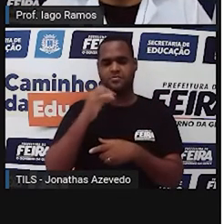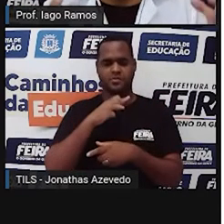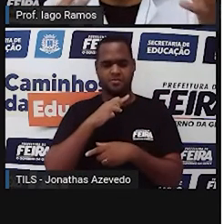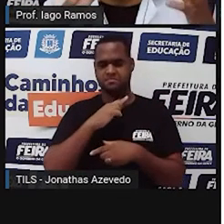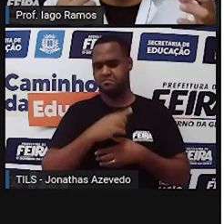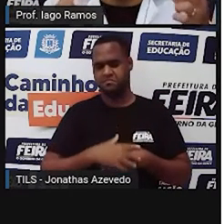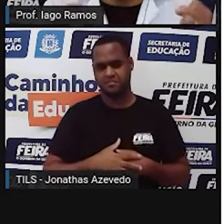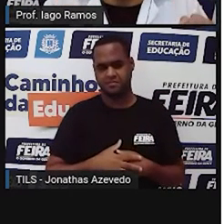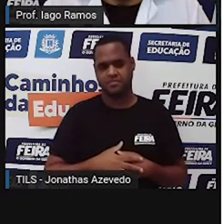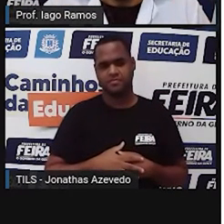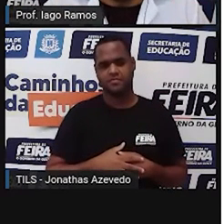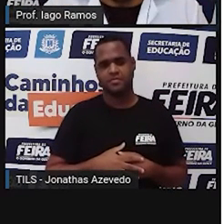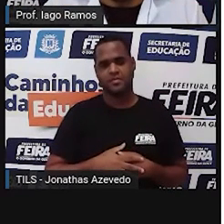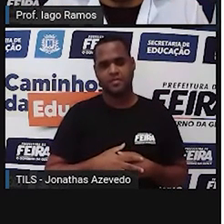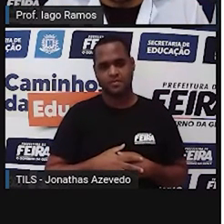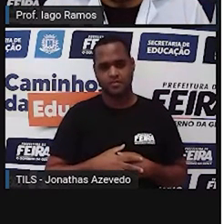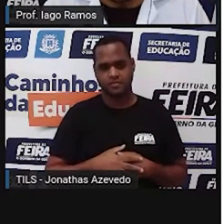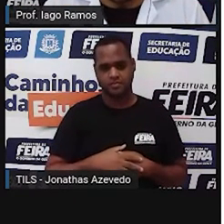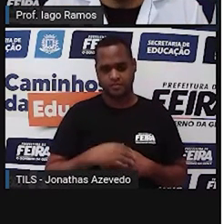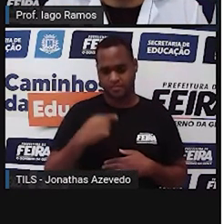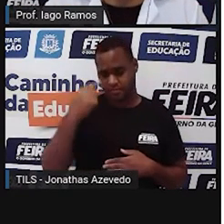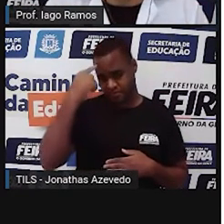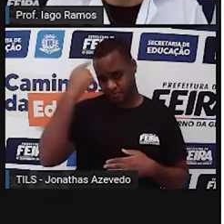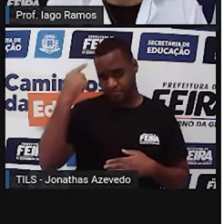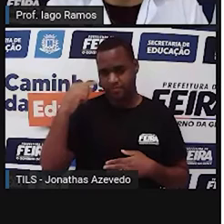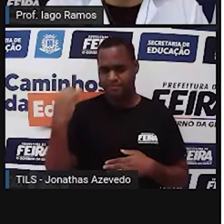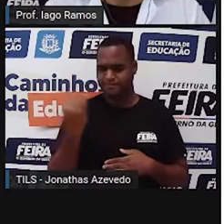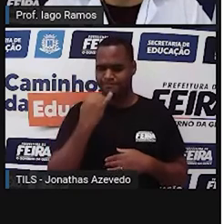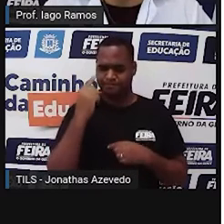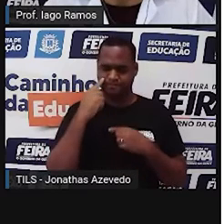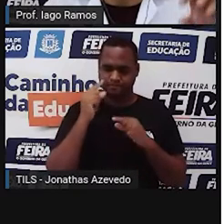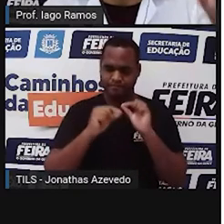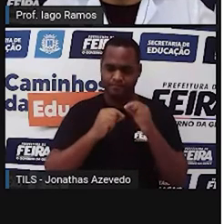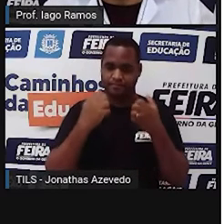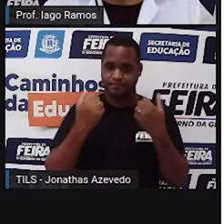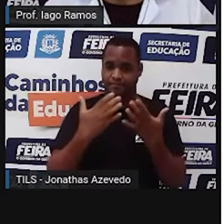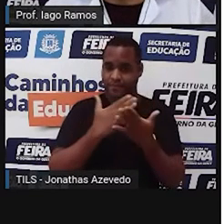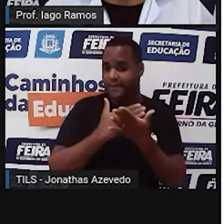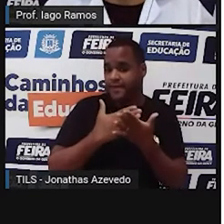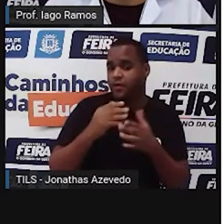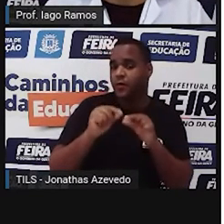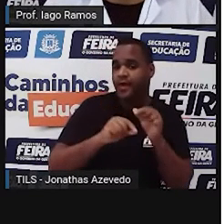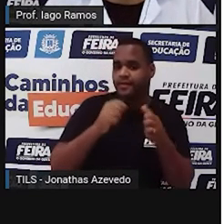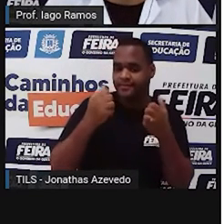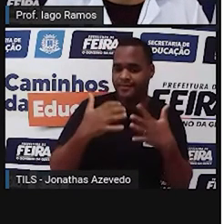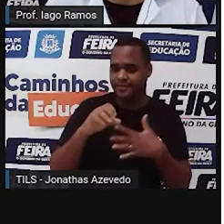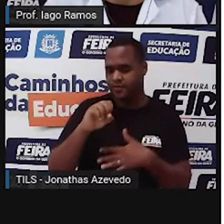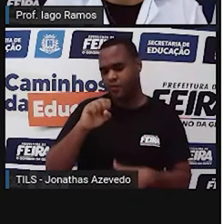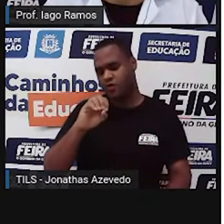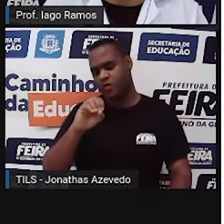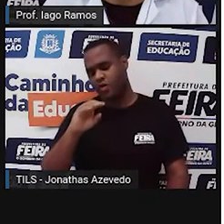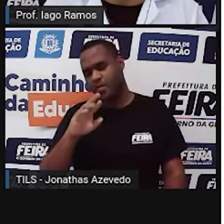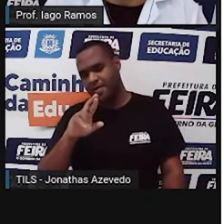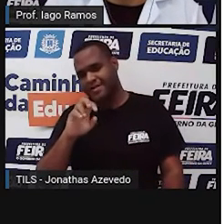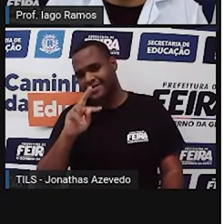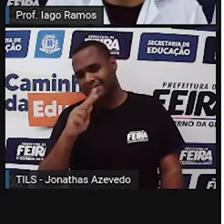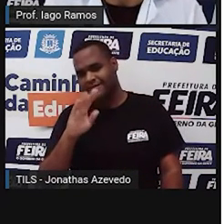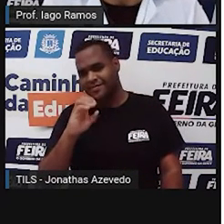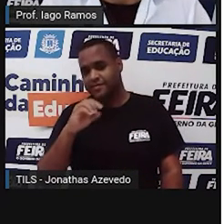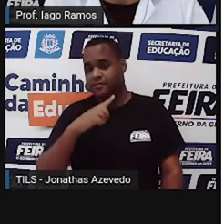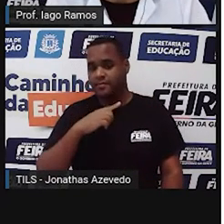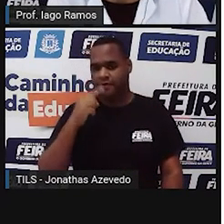Mas, vem cá, porque agora a gente vai ver o seguinte, além dessa de Sobradinho que a gente viu aí no vídeo,